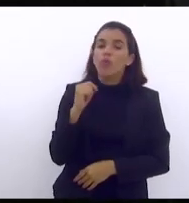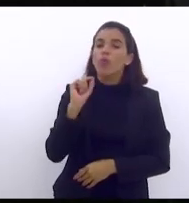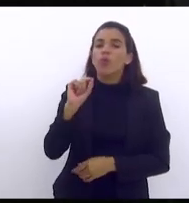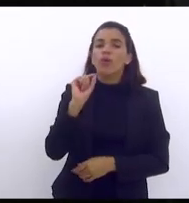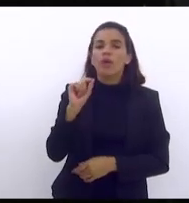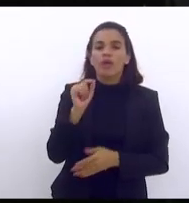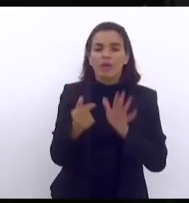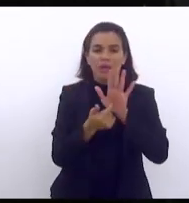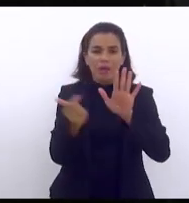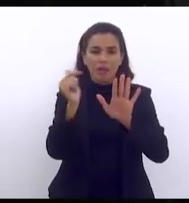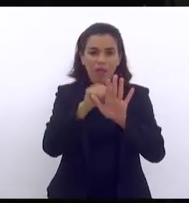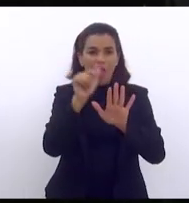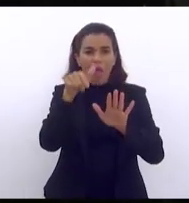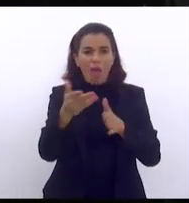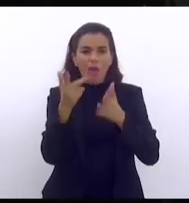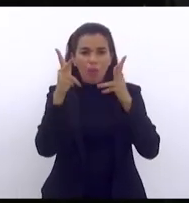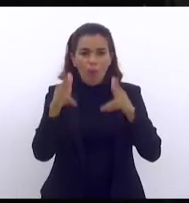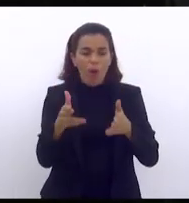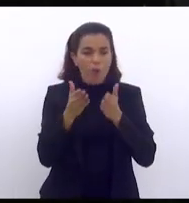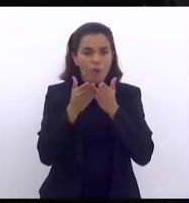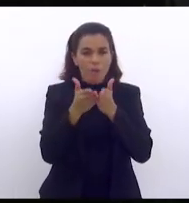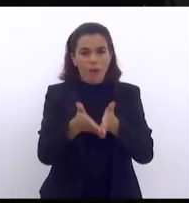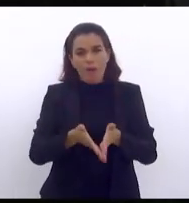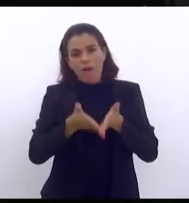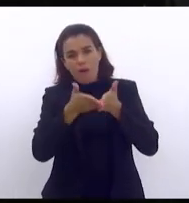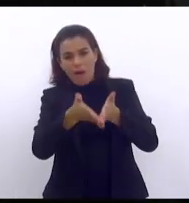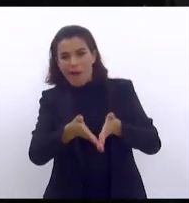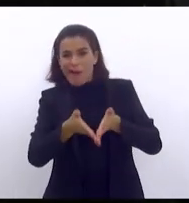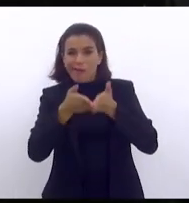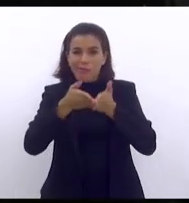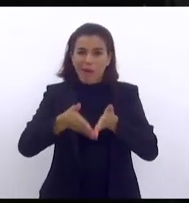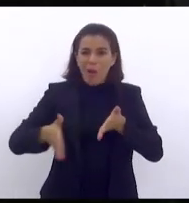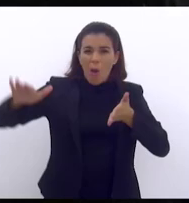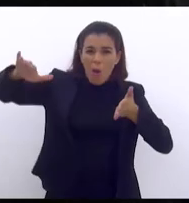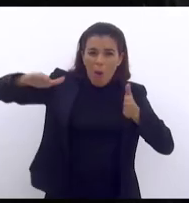para ser gerido de grande dificuldade